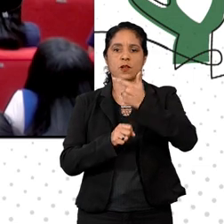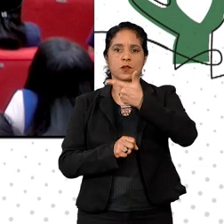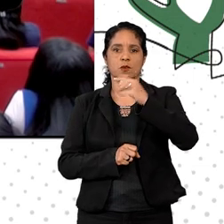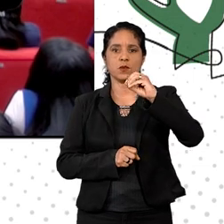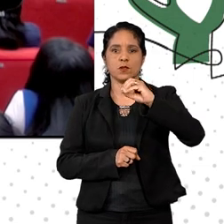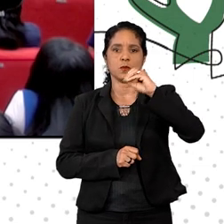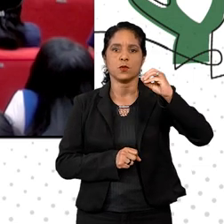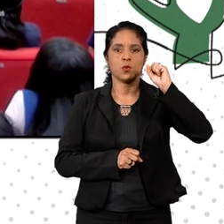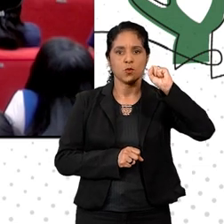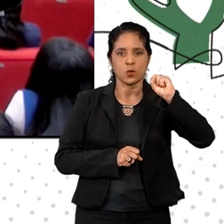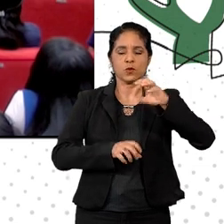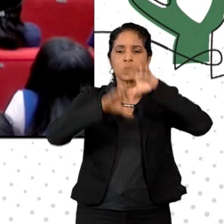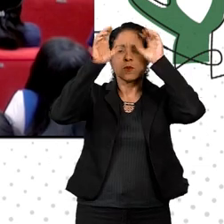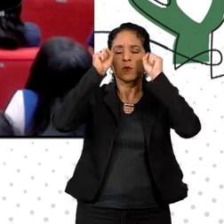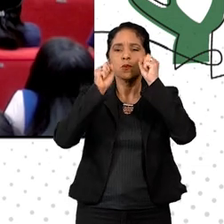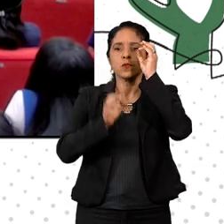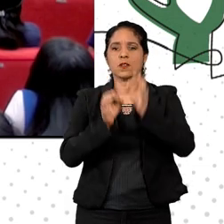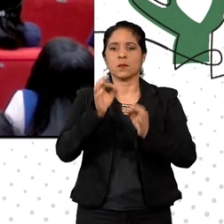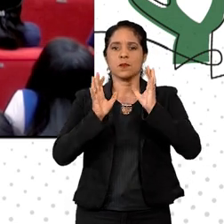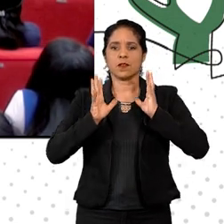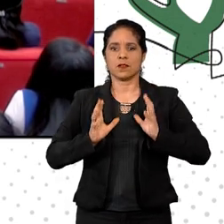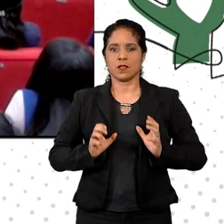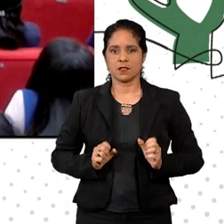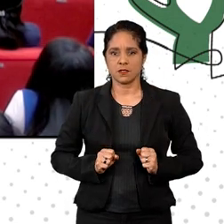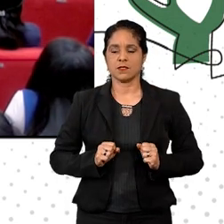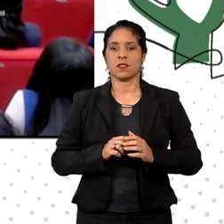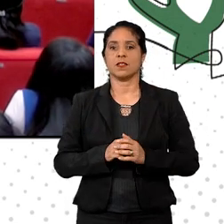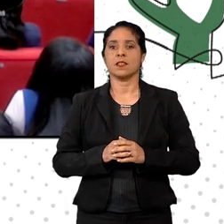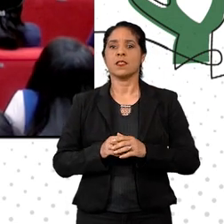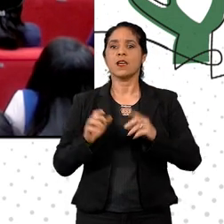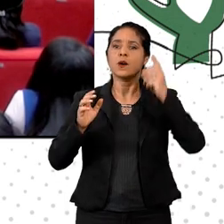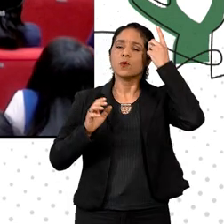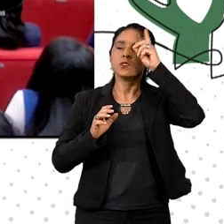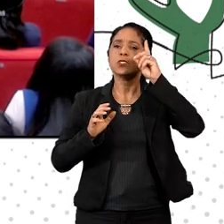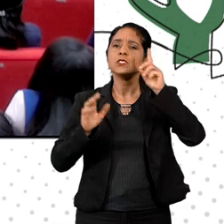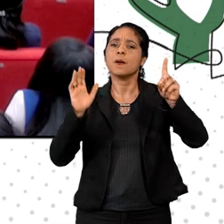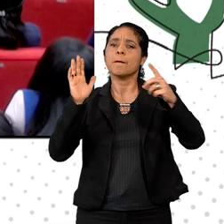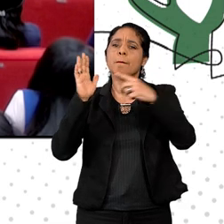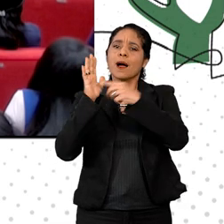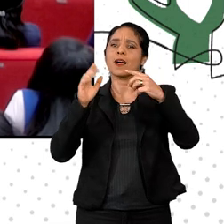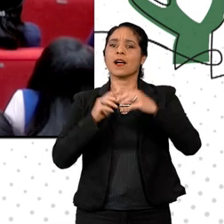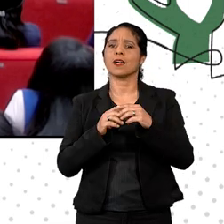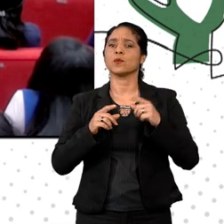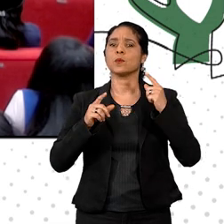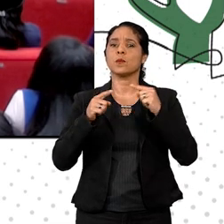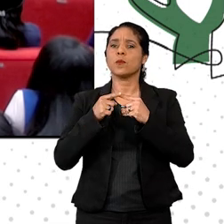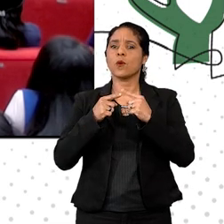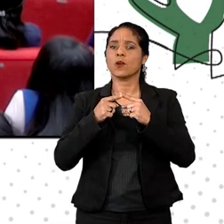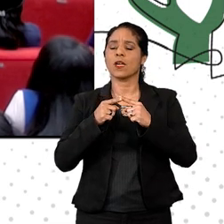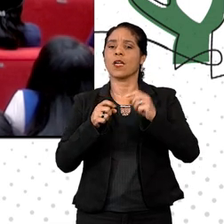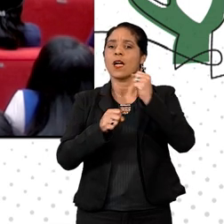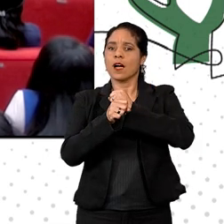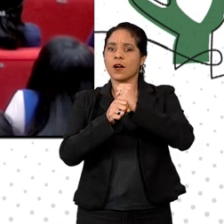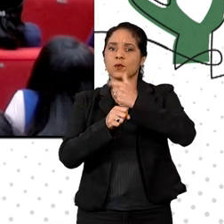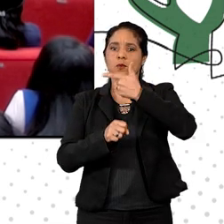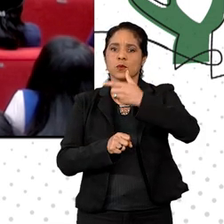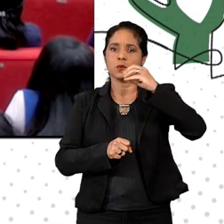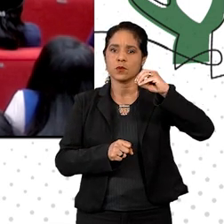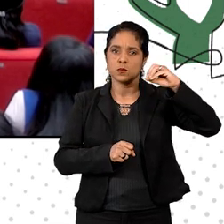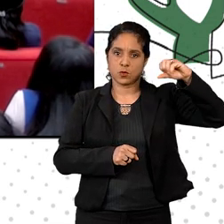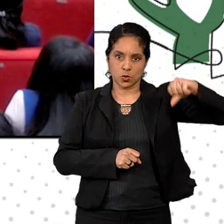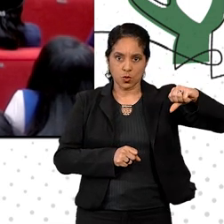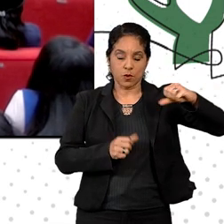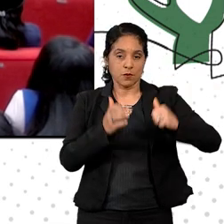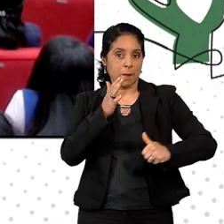No Tribunal da Cidadania, a data é marcada por especial simbolismo, visto que no ano de 2009, de forma pioneira,